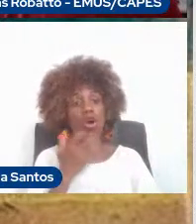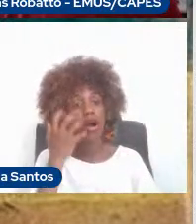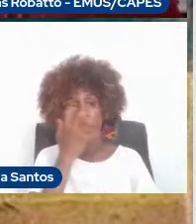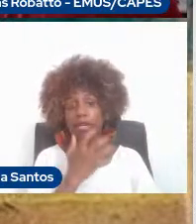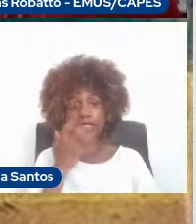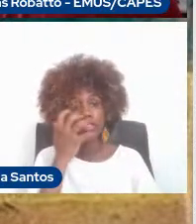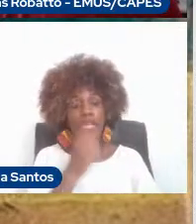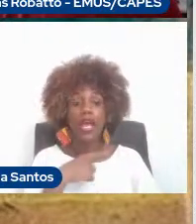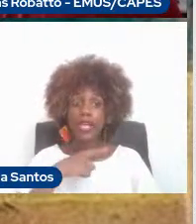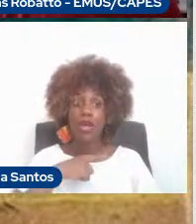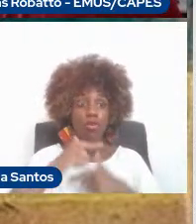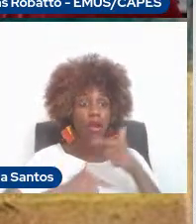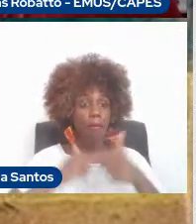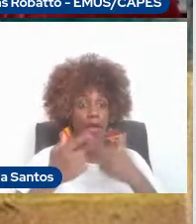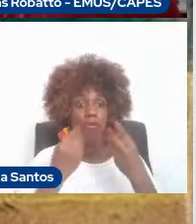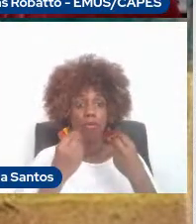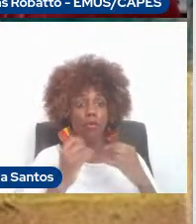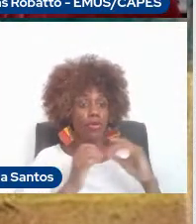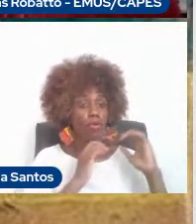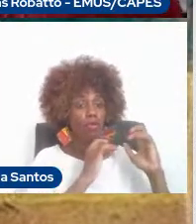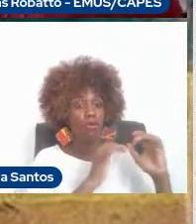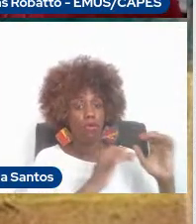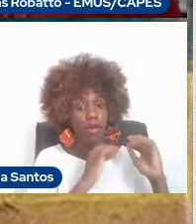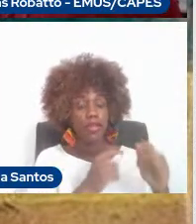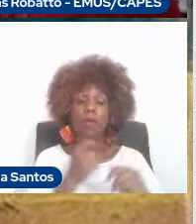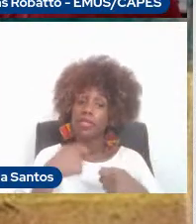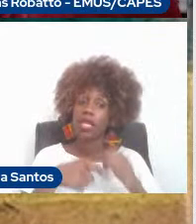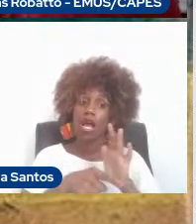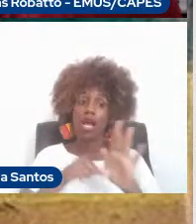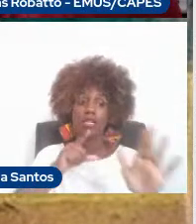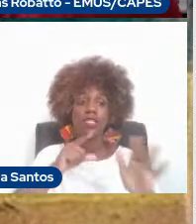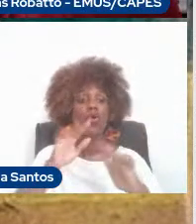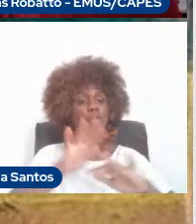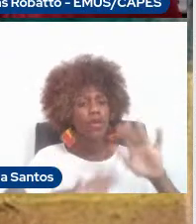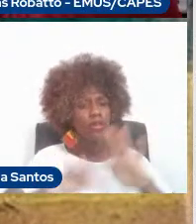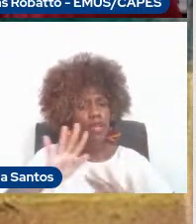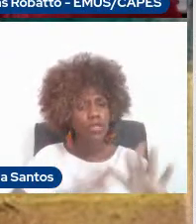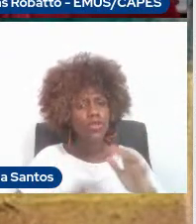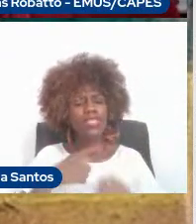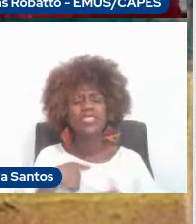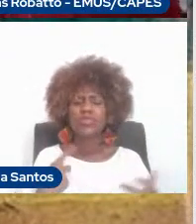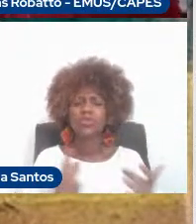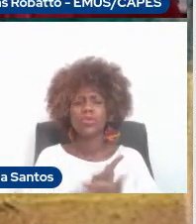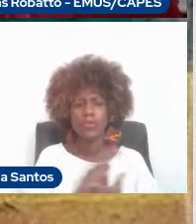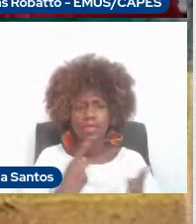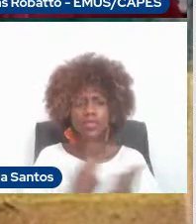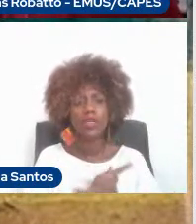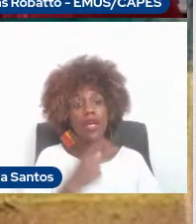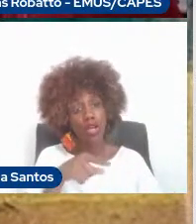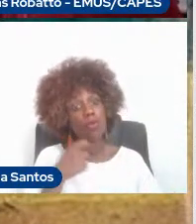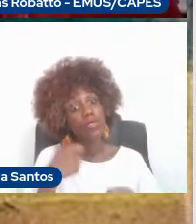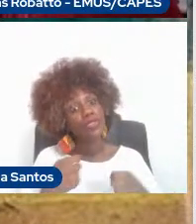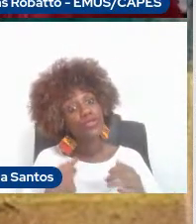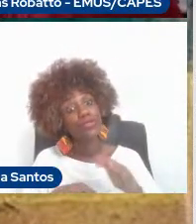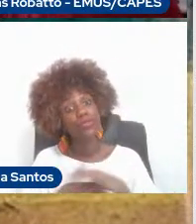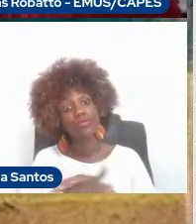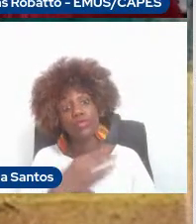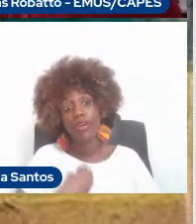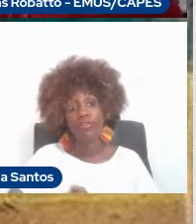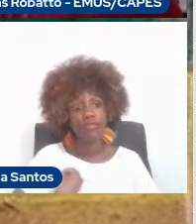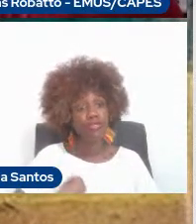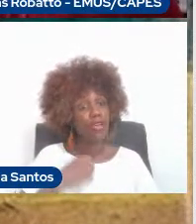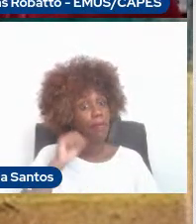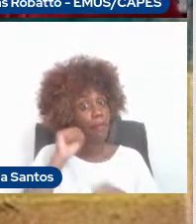ativa, então, as lesões muito frequentemente estão aí, eu tenho que aprender a conviver com elas sem parar.